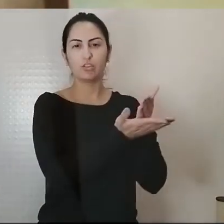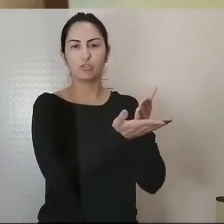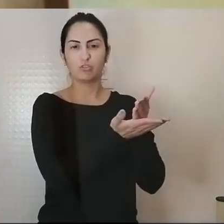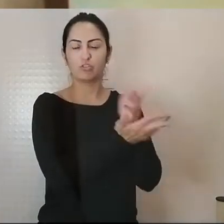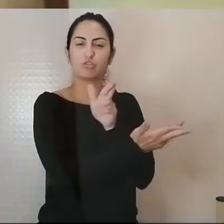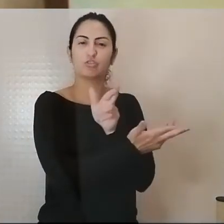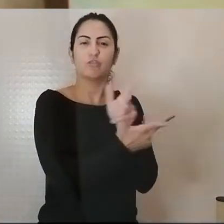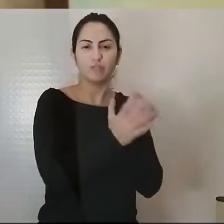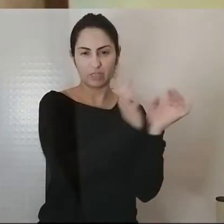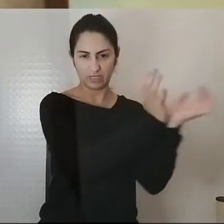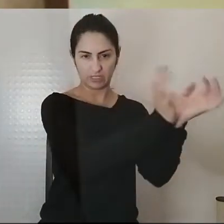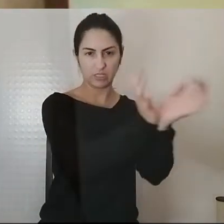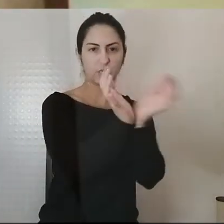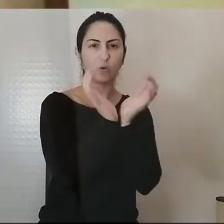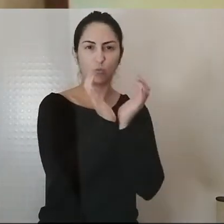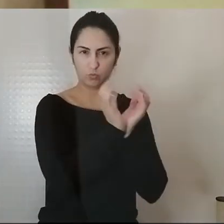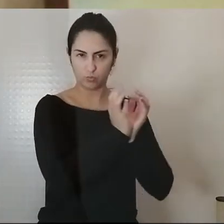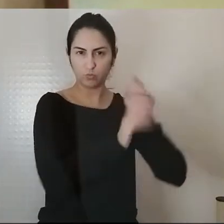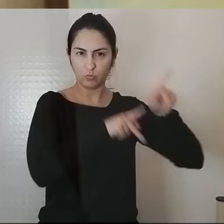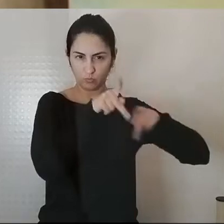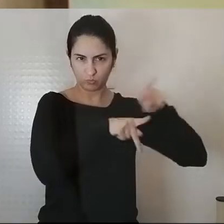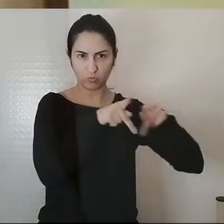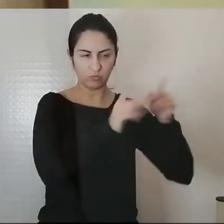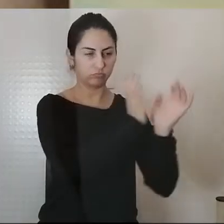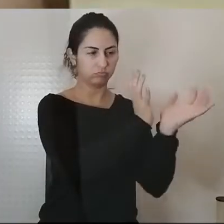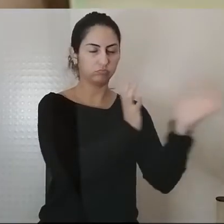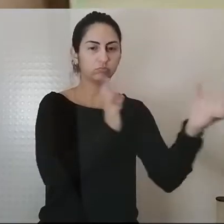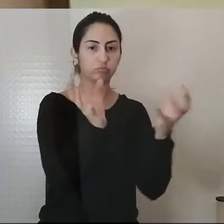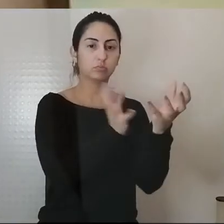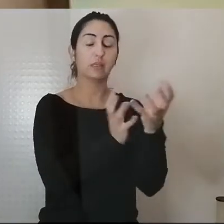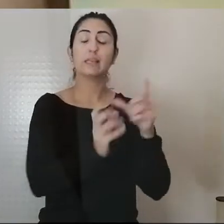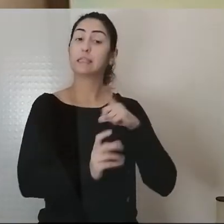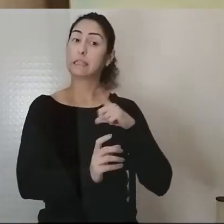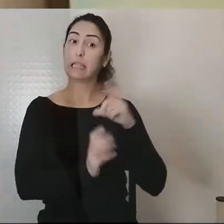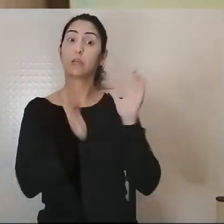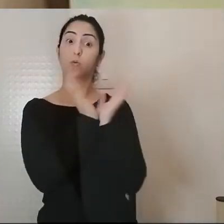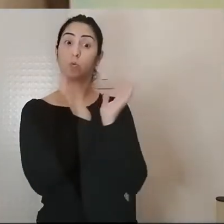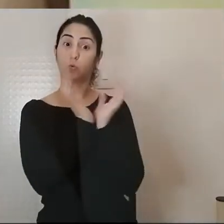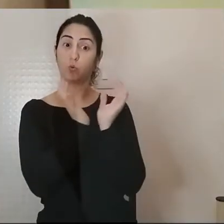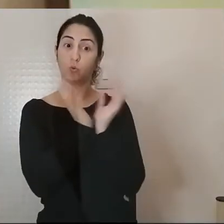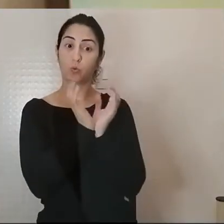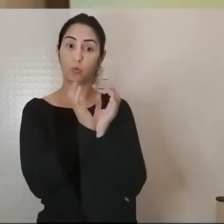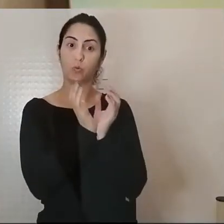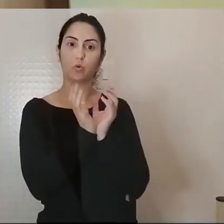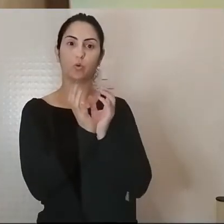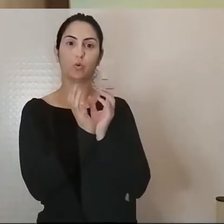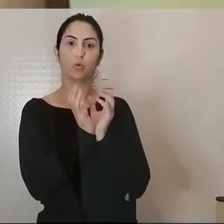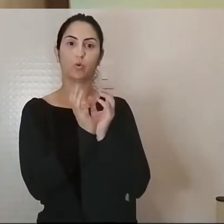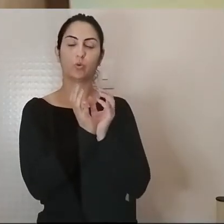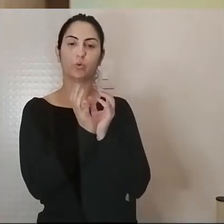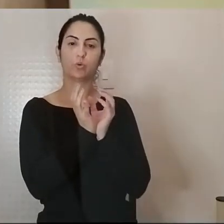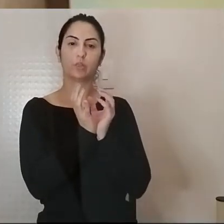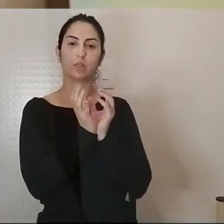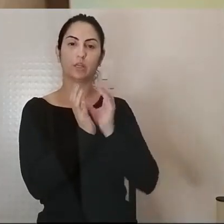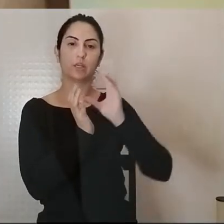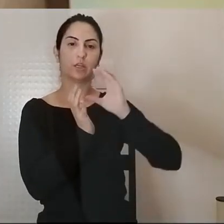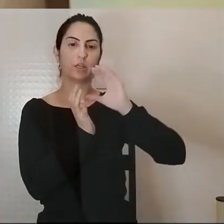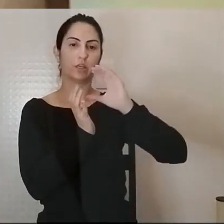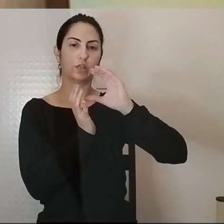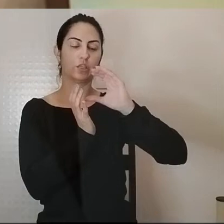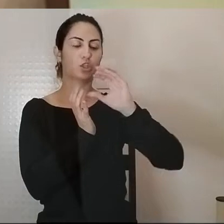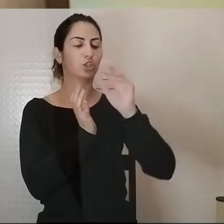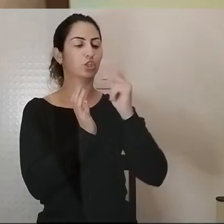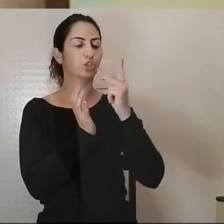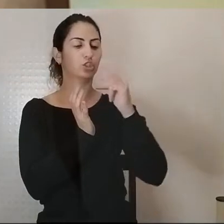grupos populacionais, há grupos que clamam xilambucheto, isto é, a terra nos